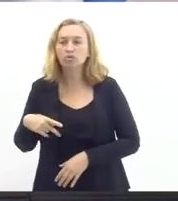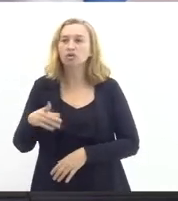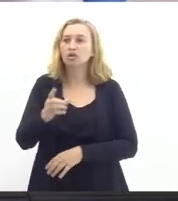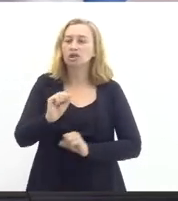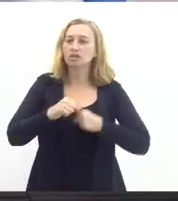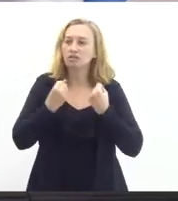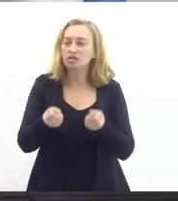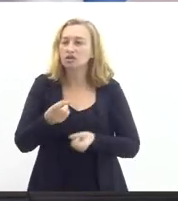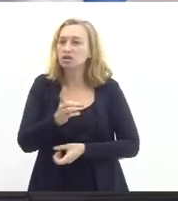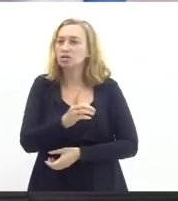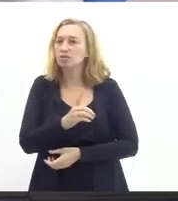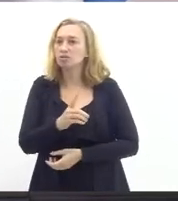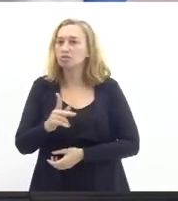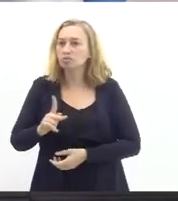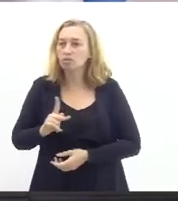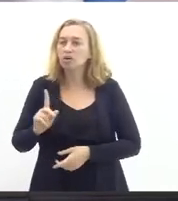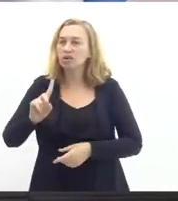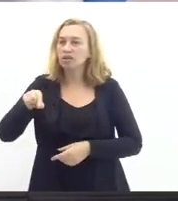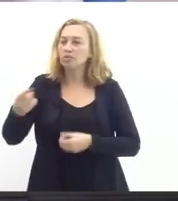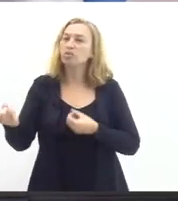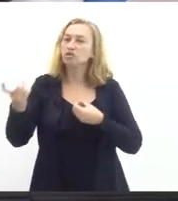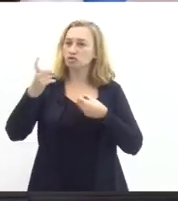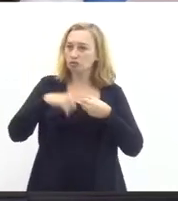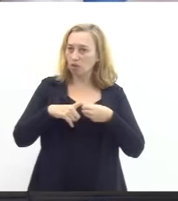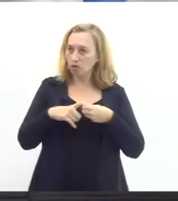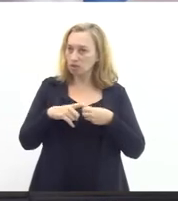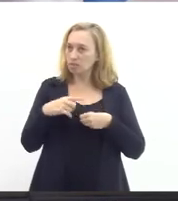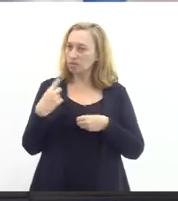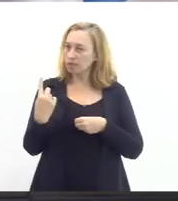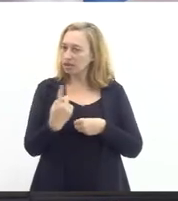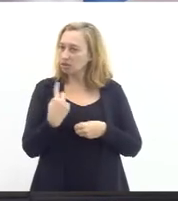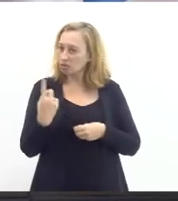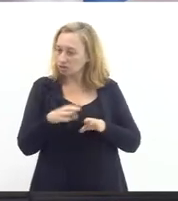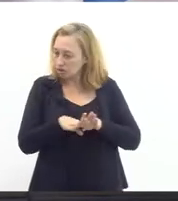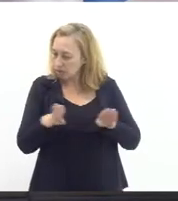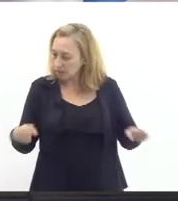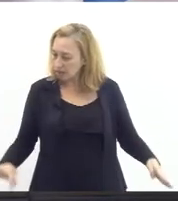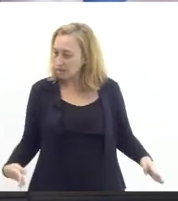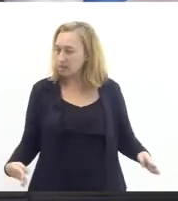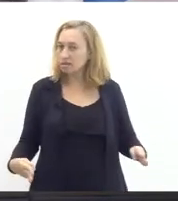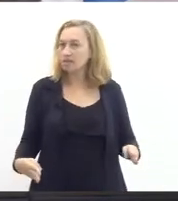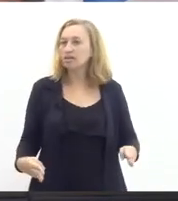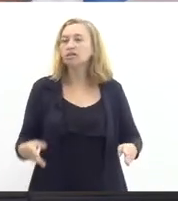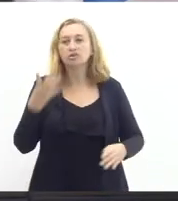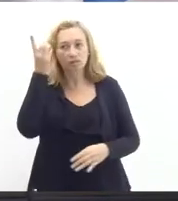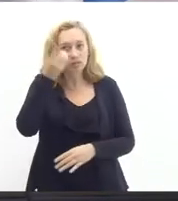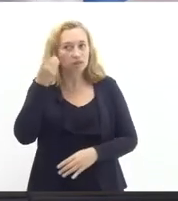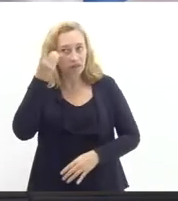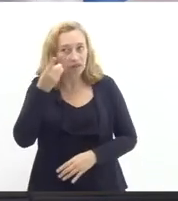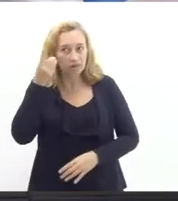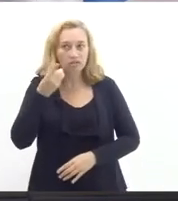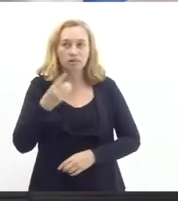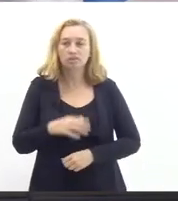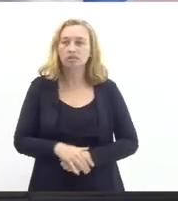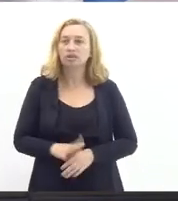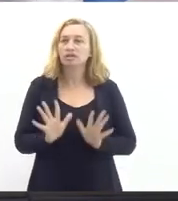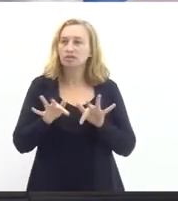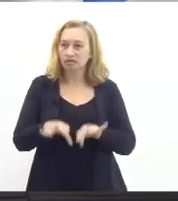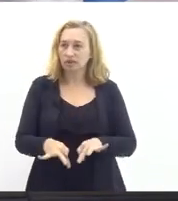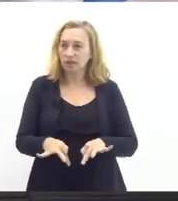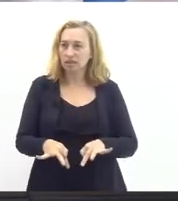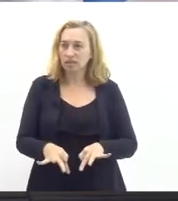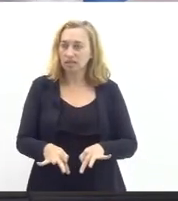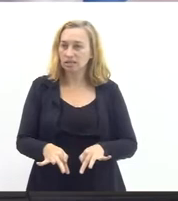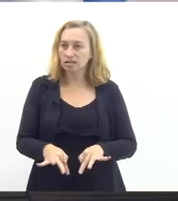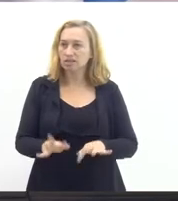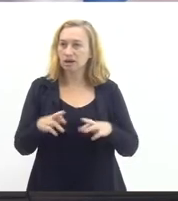defensoria aí no final a palavra volta para a gente para vocês para os deputados para que a gente finalize